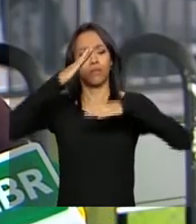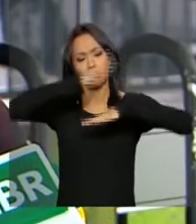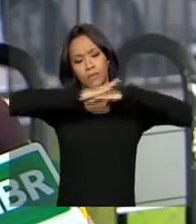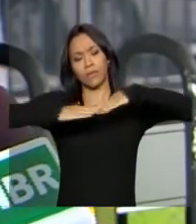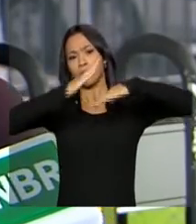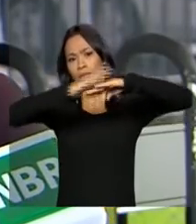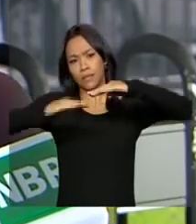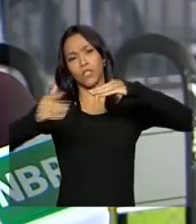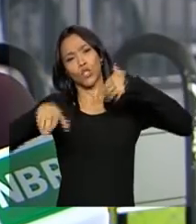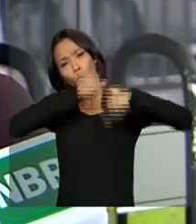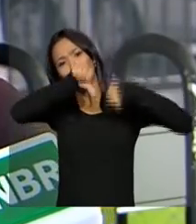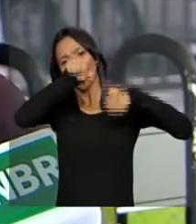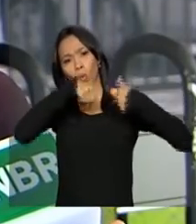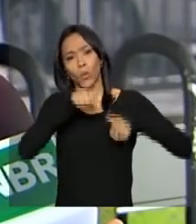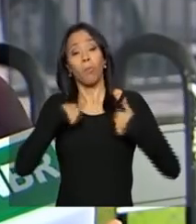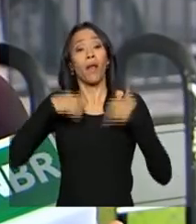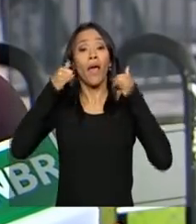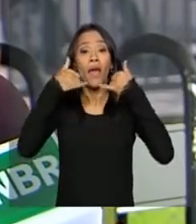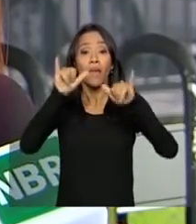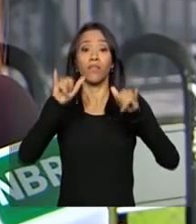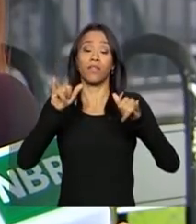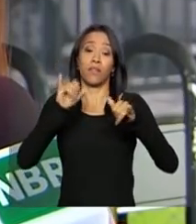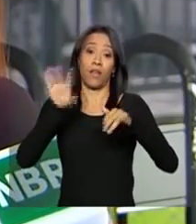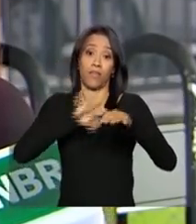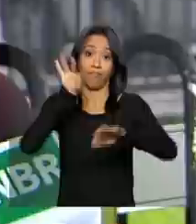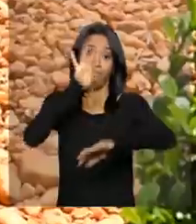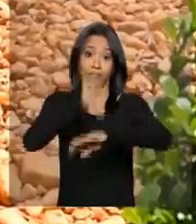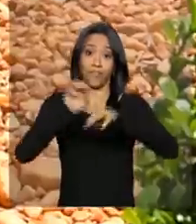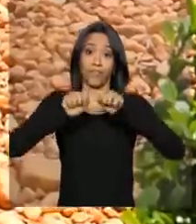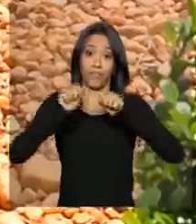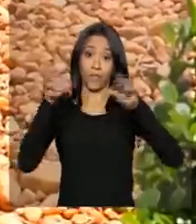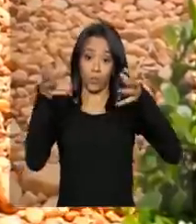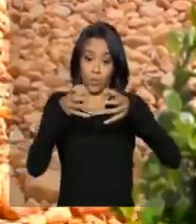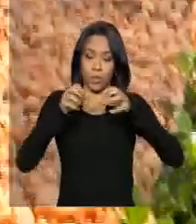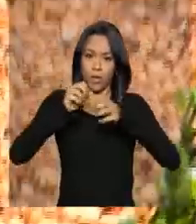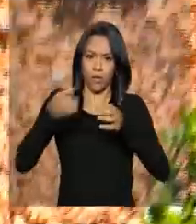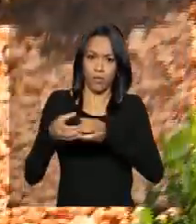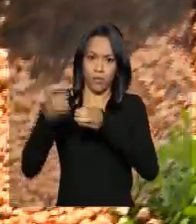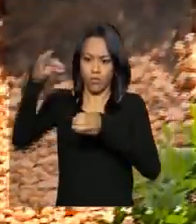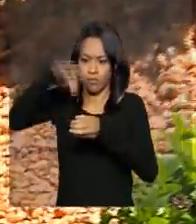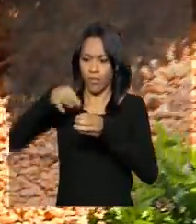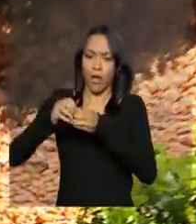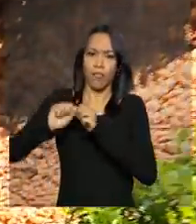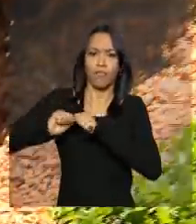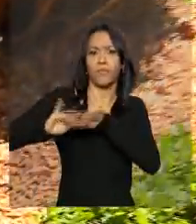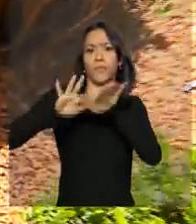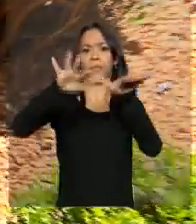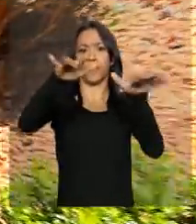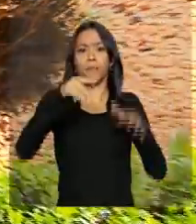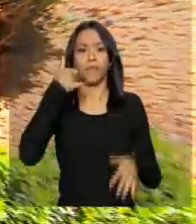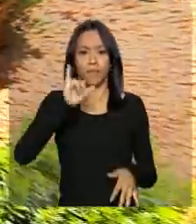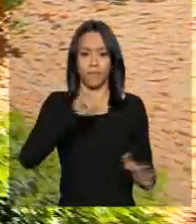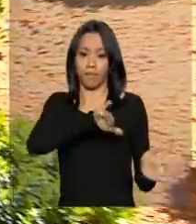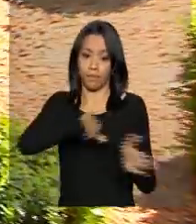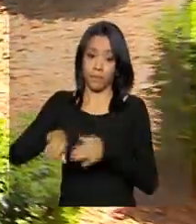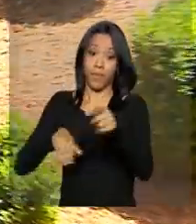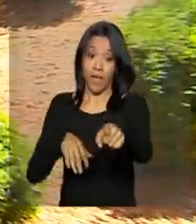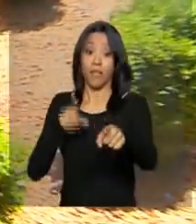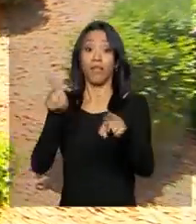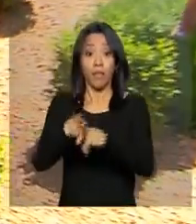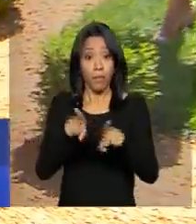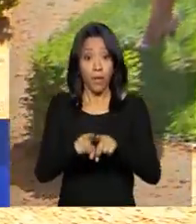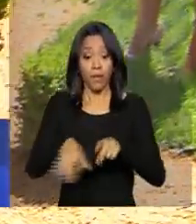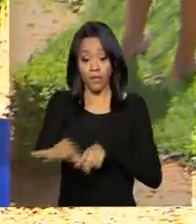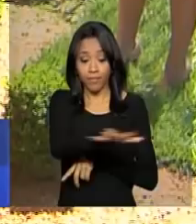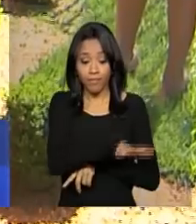evitar a proliferação do mosquito da dengue no nosso prédio. Aqui na parte de baixo do prédio a síndica também tomou algumas providências. Ela espalhou